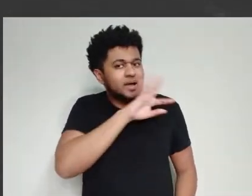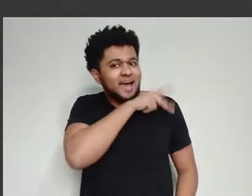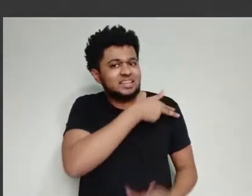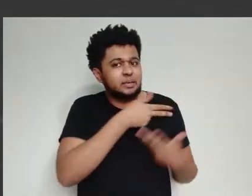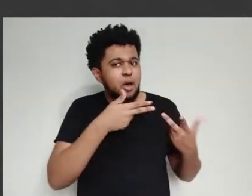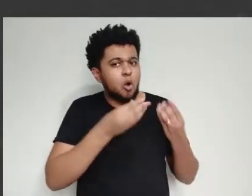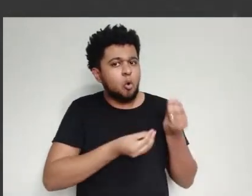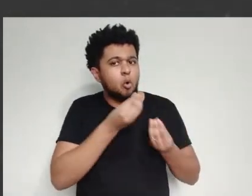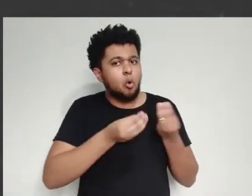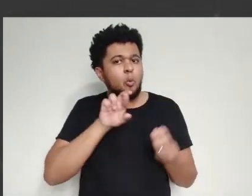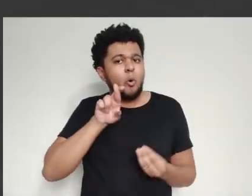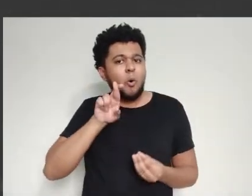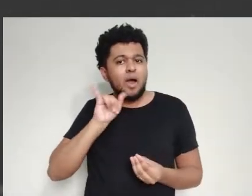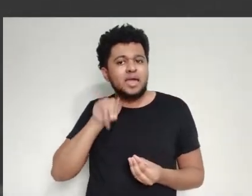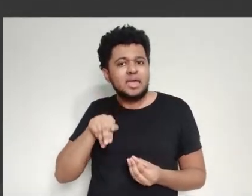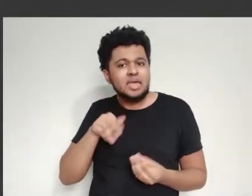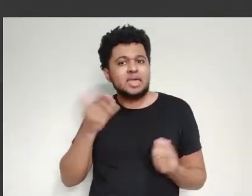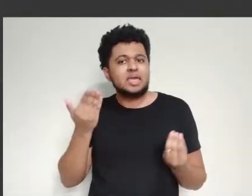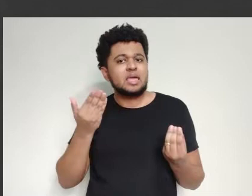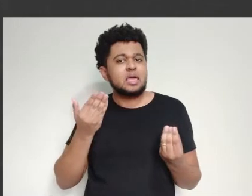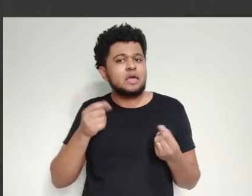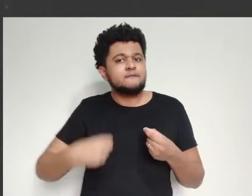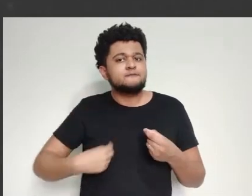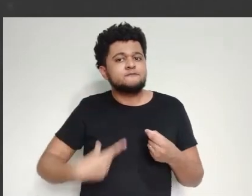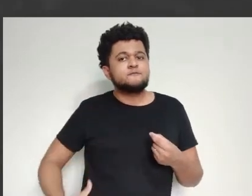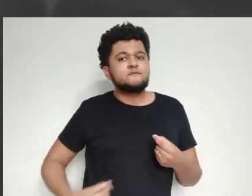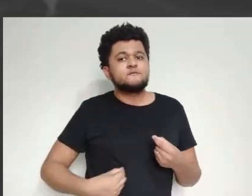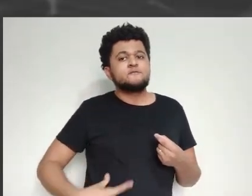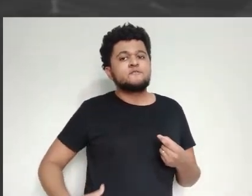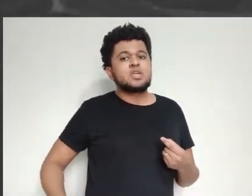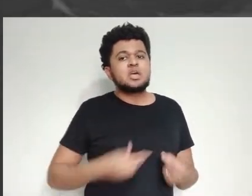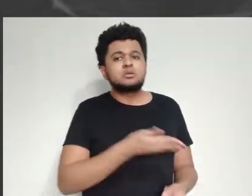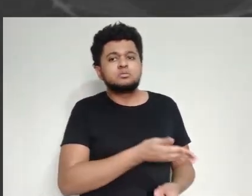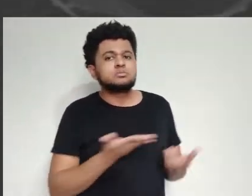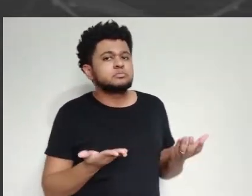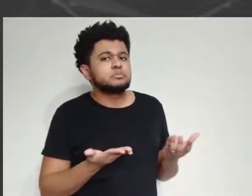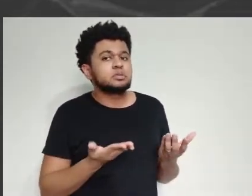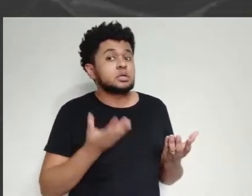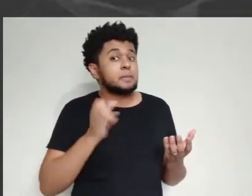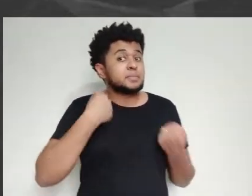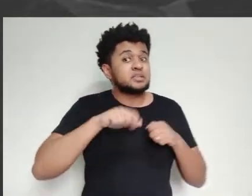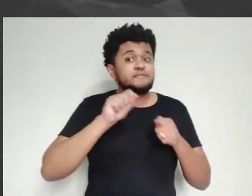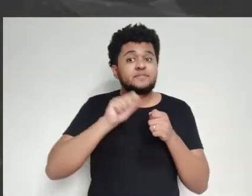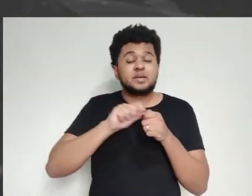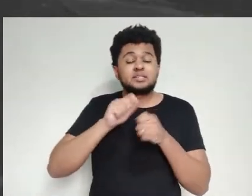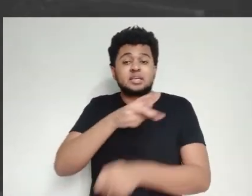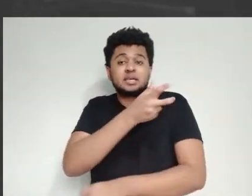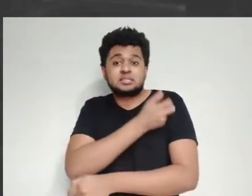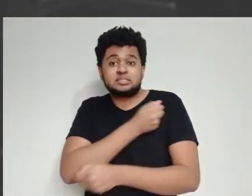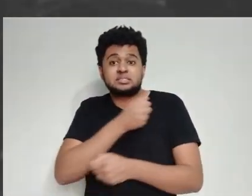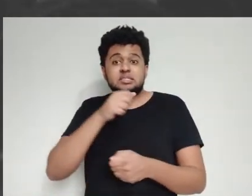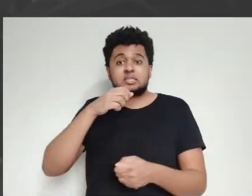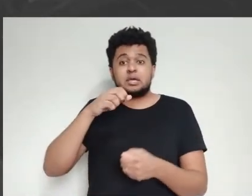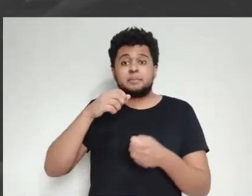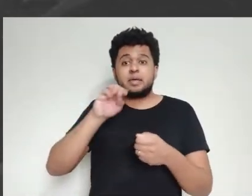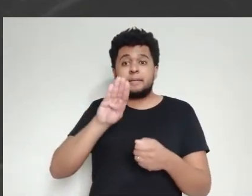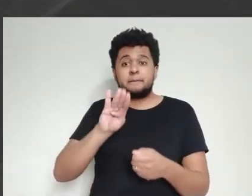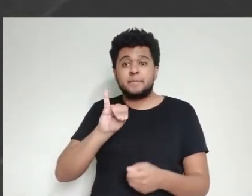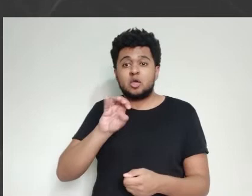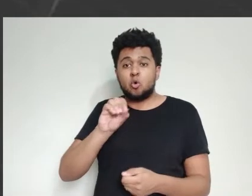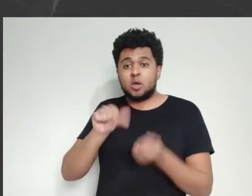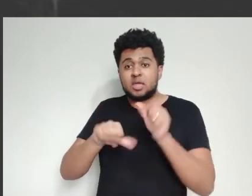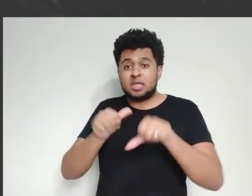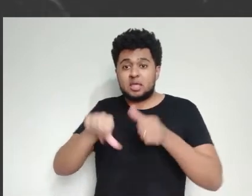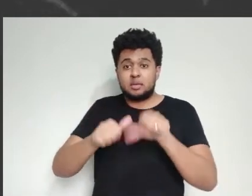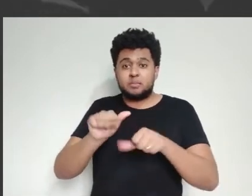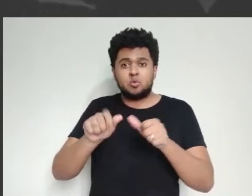extrair também muita coisa. Só que nesses testes também em animais, a gente consegue ver a segurança da vacina. Quanto que essa vacina é segura?